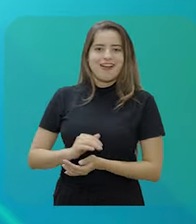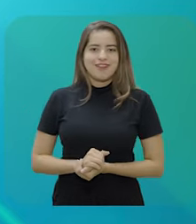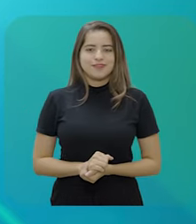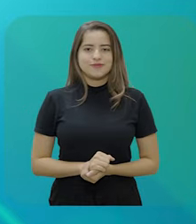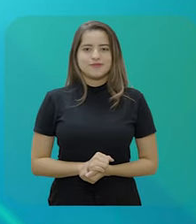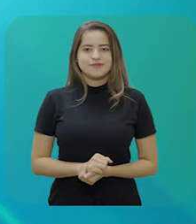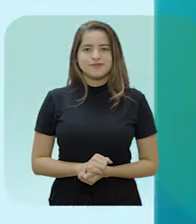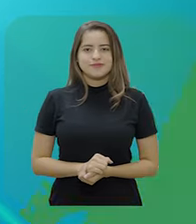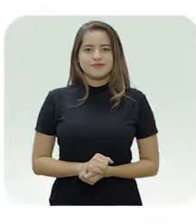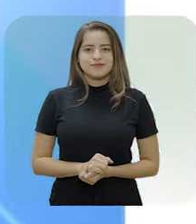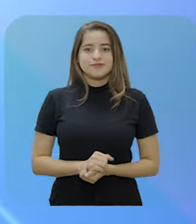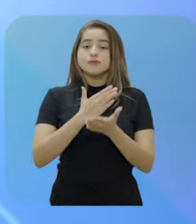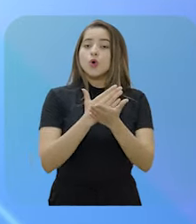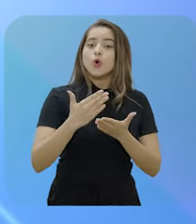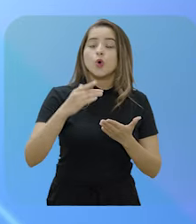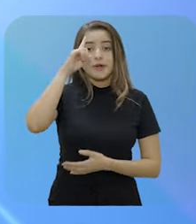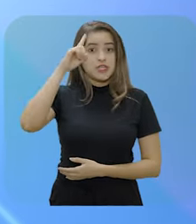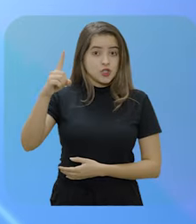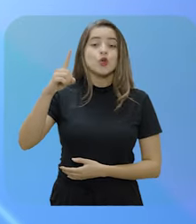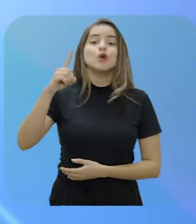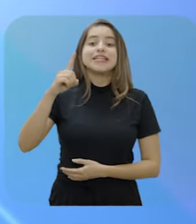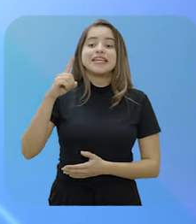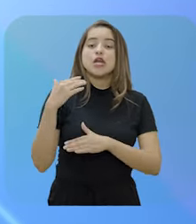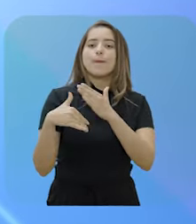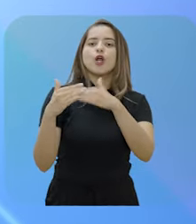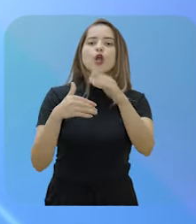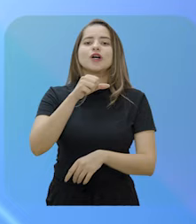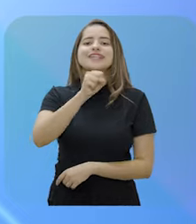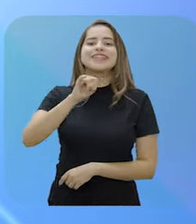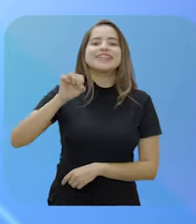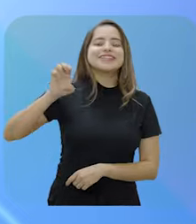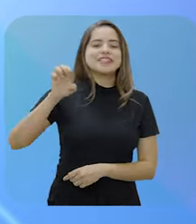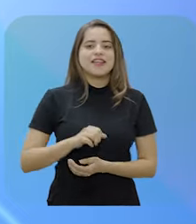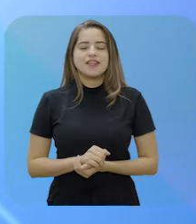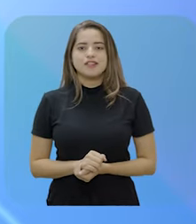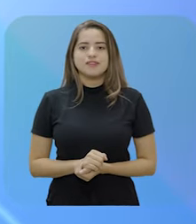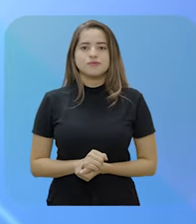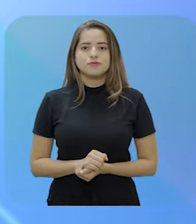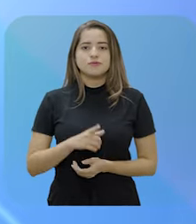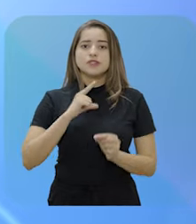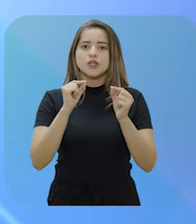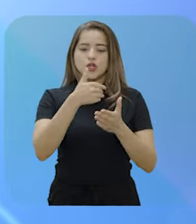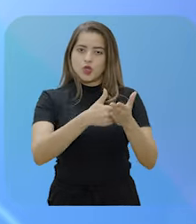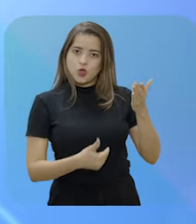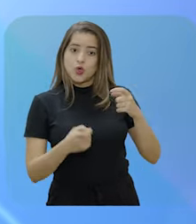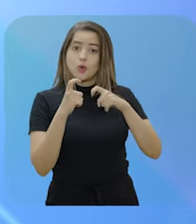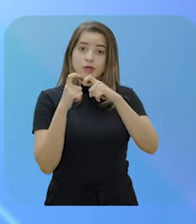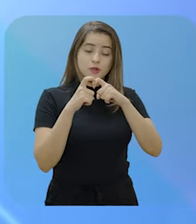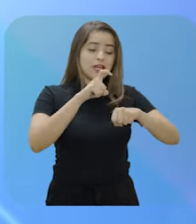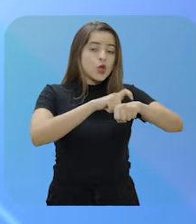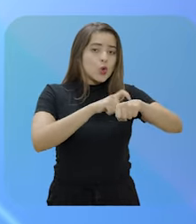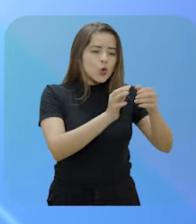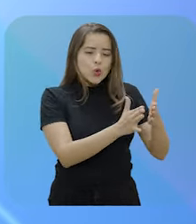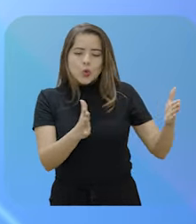seja publicada. É importante destacar que a equipe multiprofissional do SEIS, através das suas profissionais de serviço social e